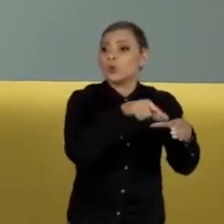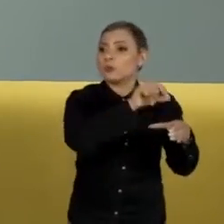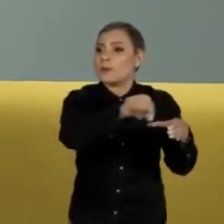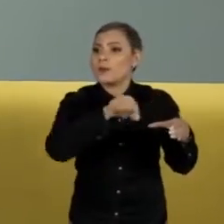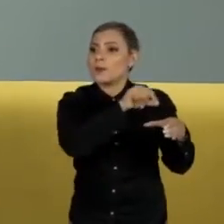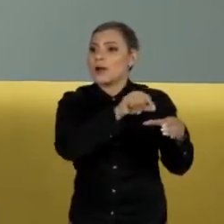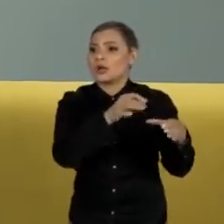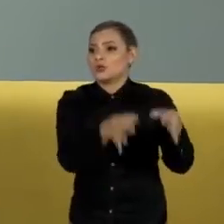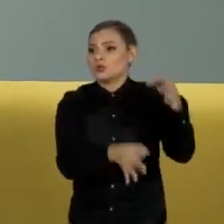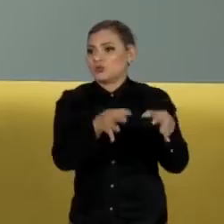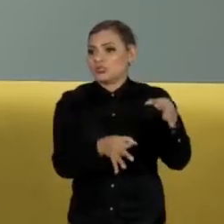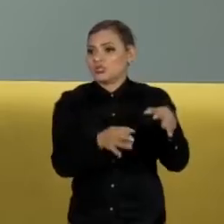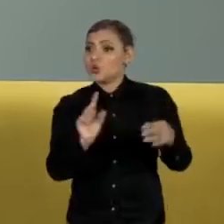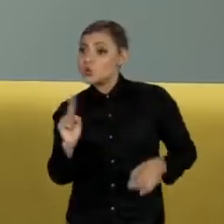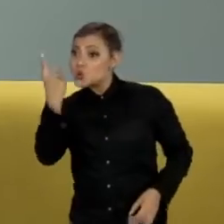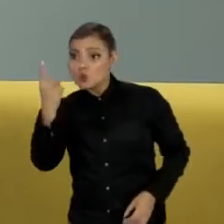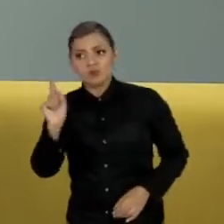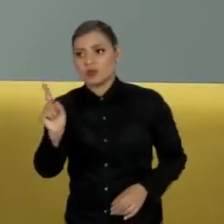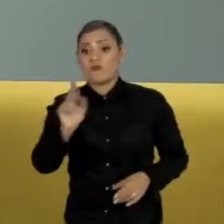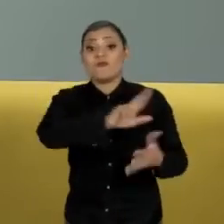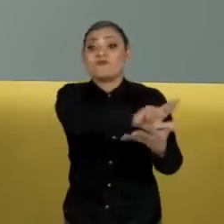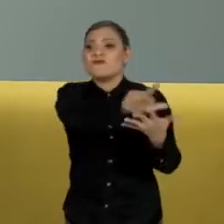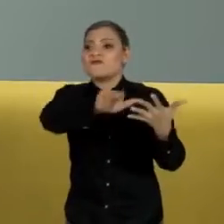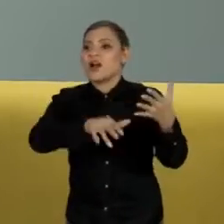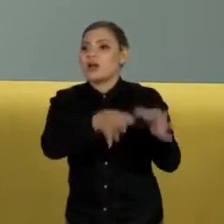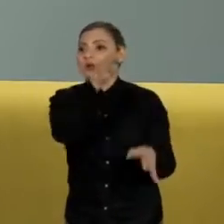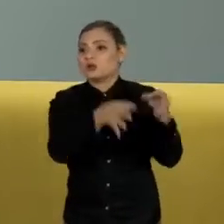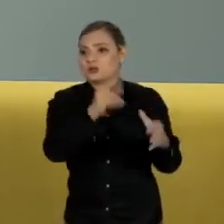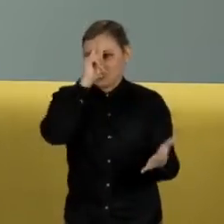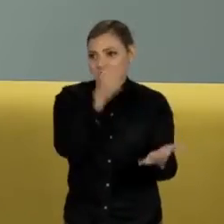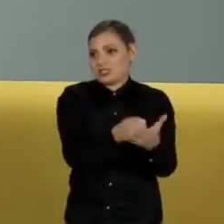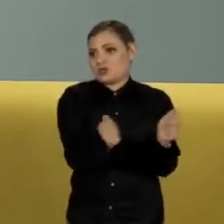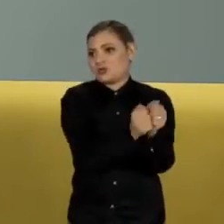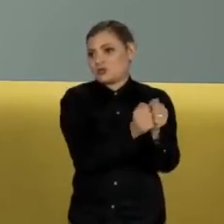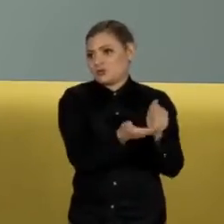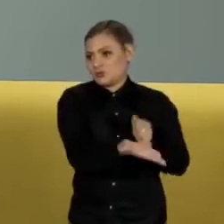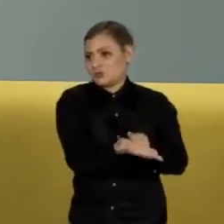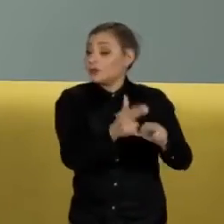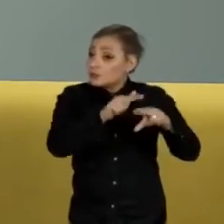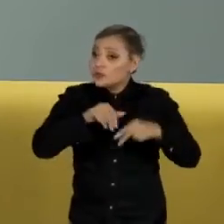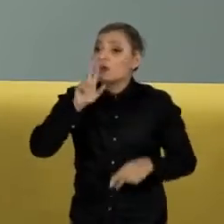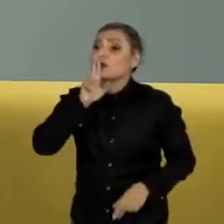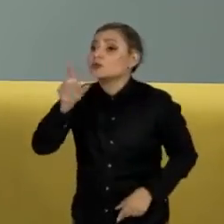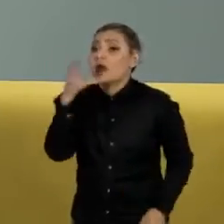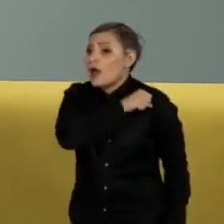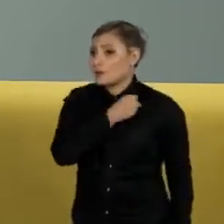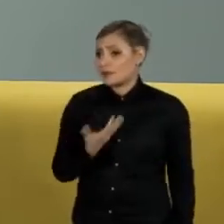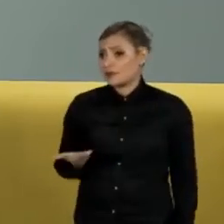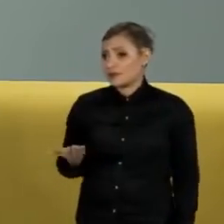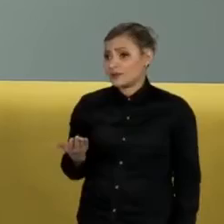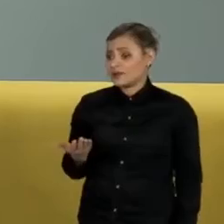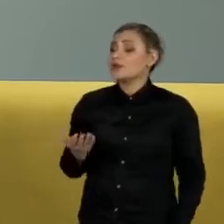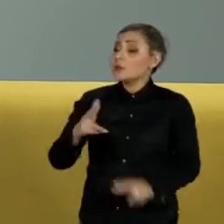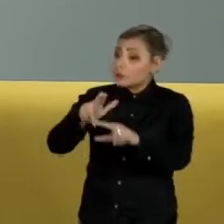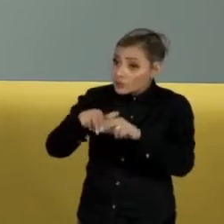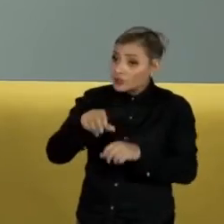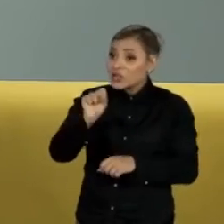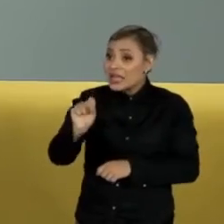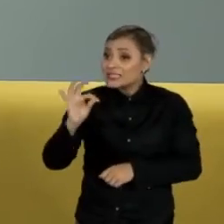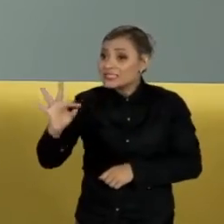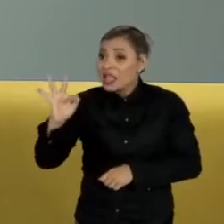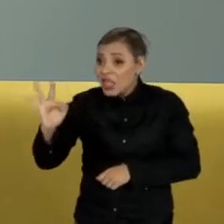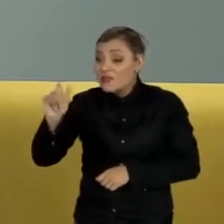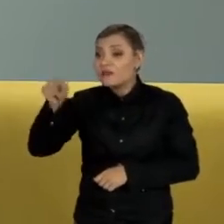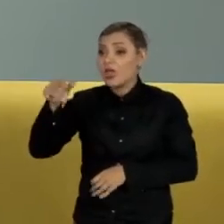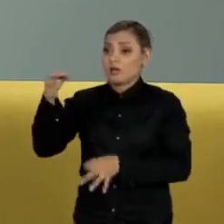e a possibilidade de se reduzir o número de recursos. Há a resposta mais rápida. Vamos fixar o Supremo como só